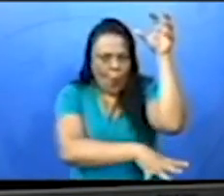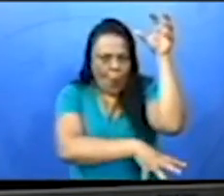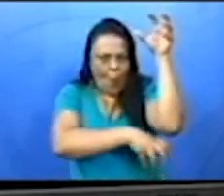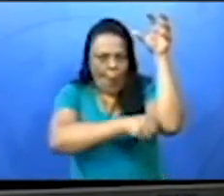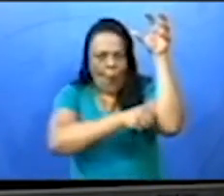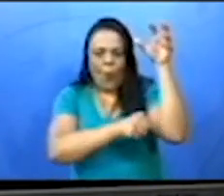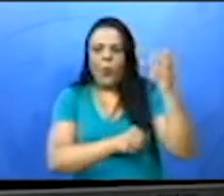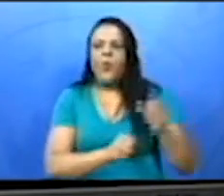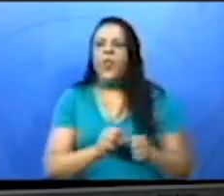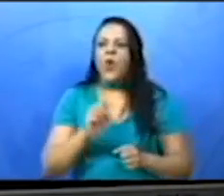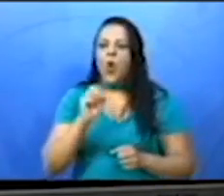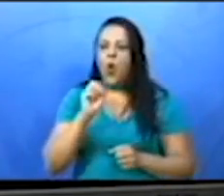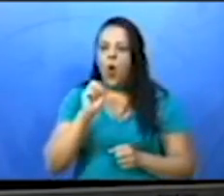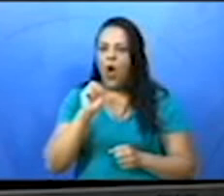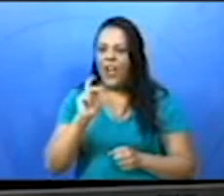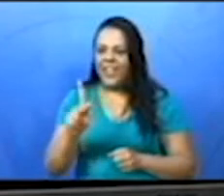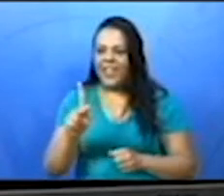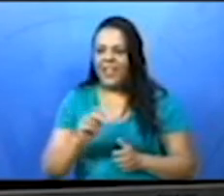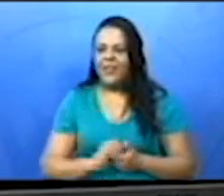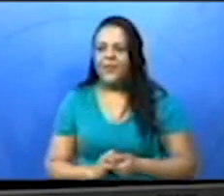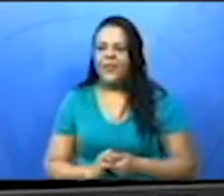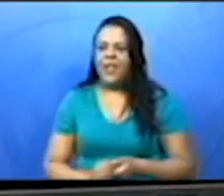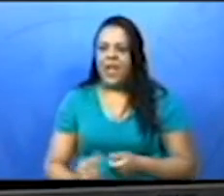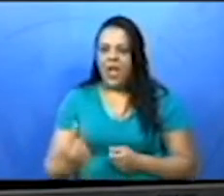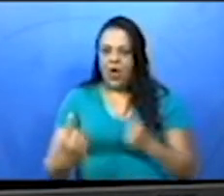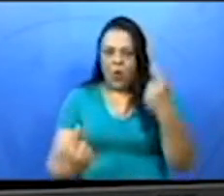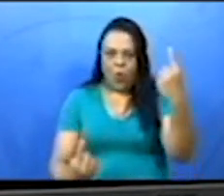corresponder ao número 1 aqui.